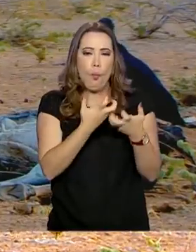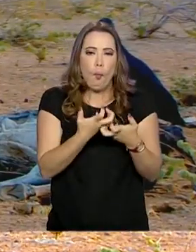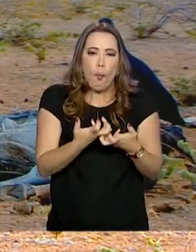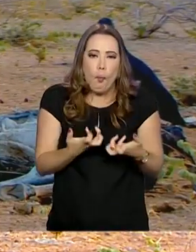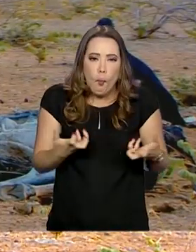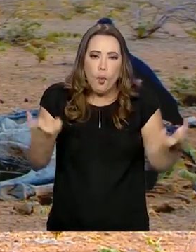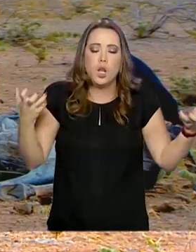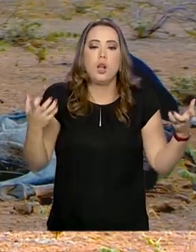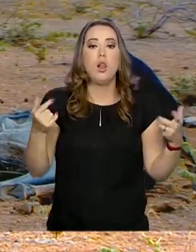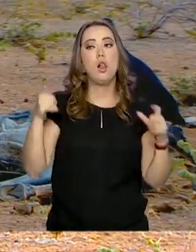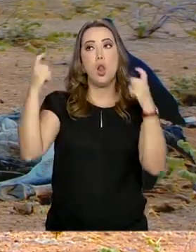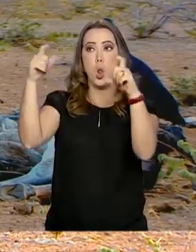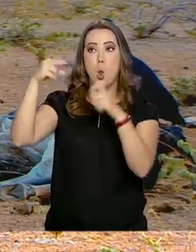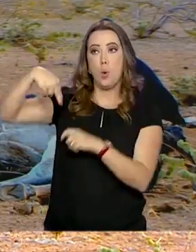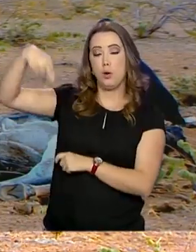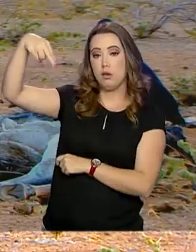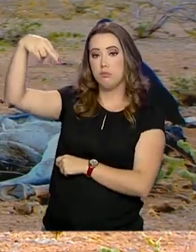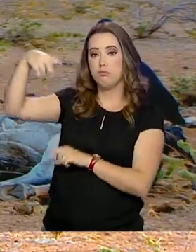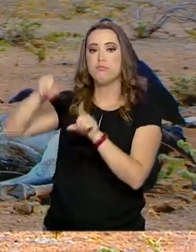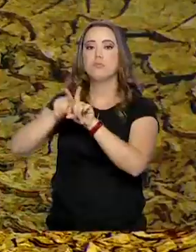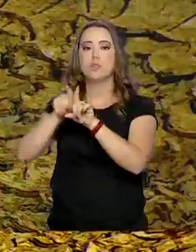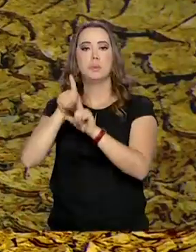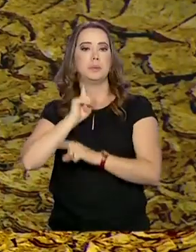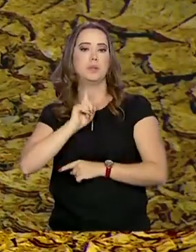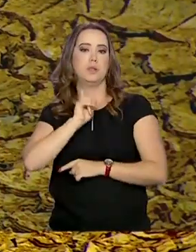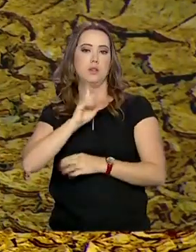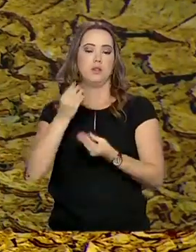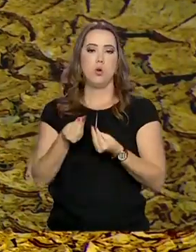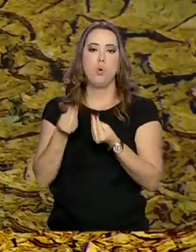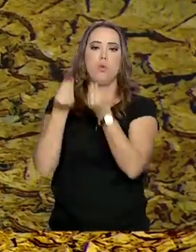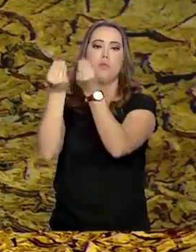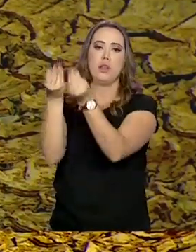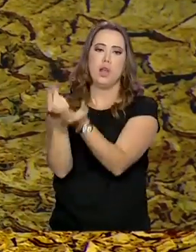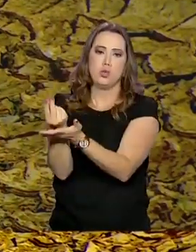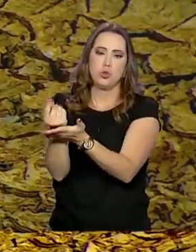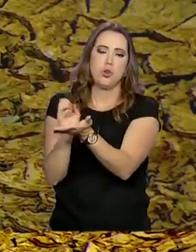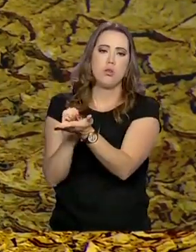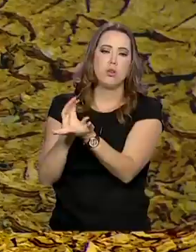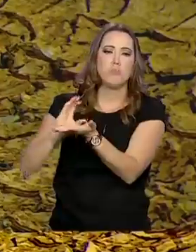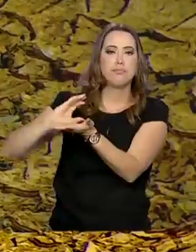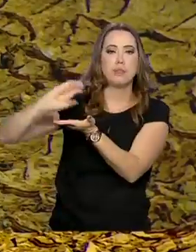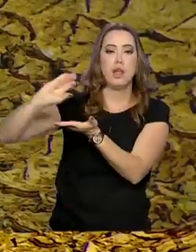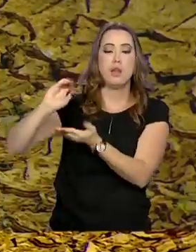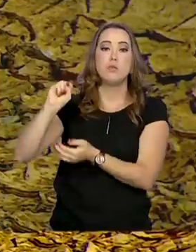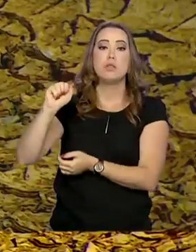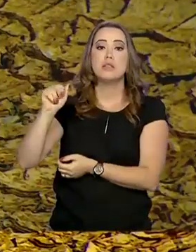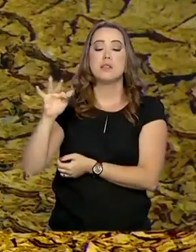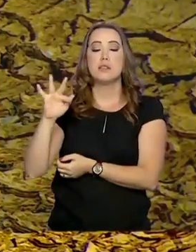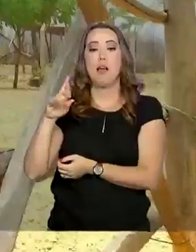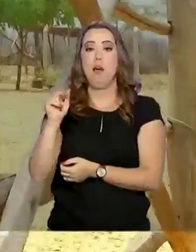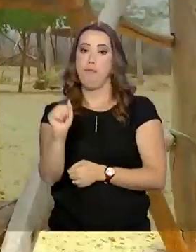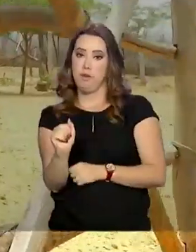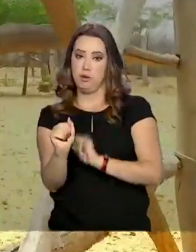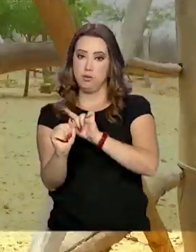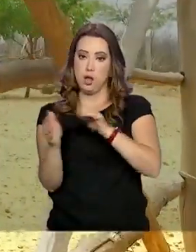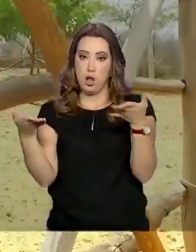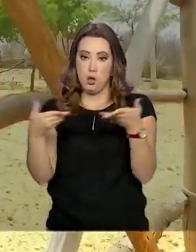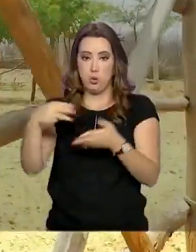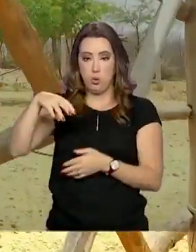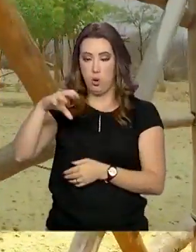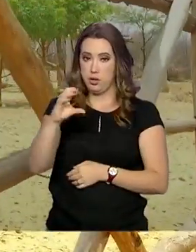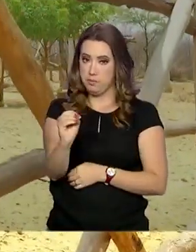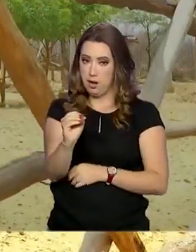cidades da região Nordeste e de Minas Gerais vão receber o Garantia Safra agora em março. O benefício é de R